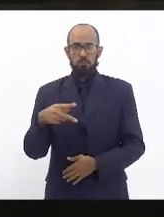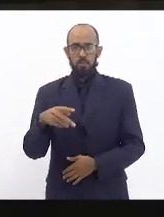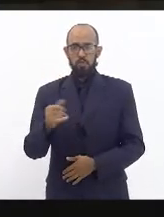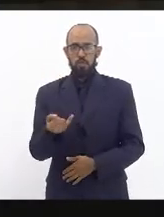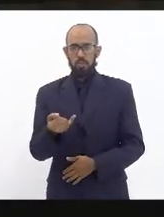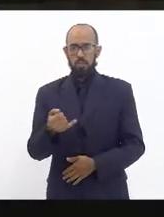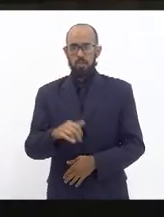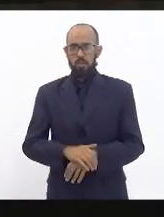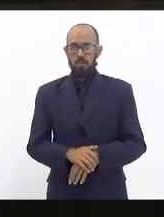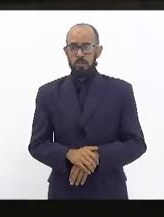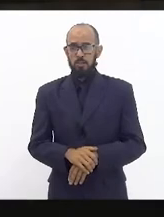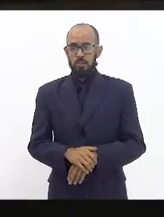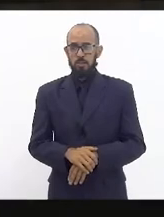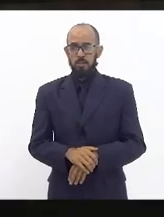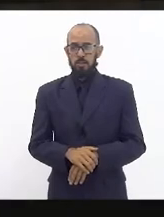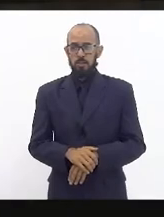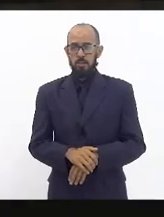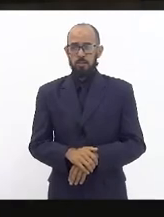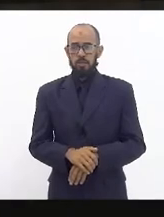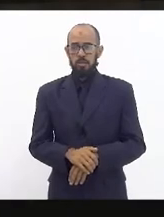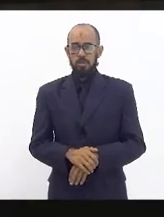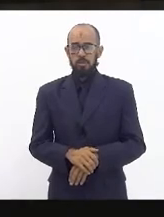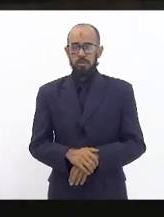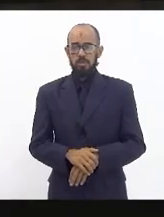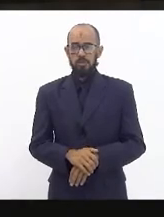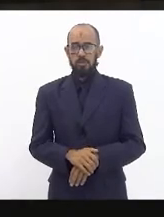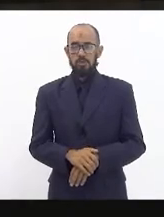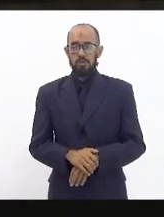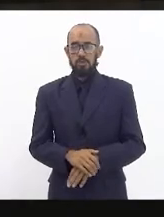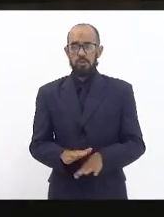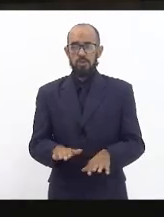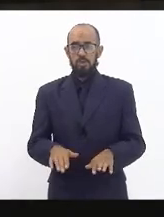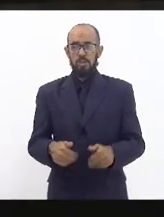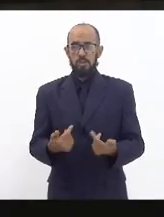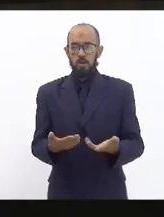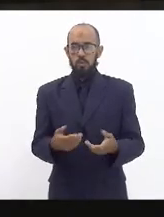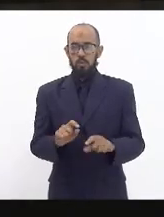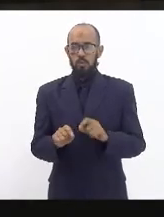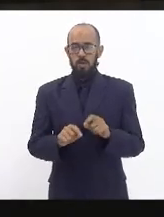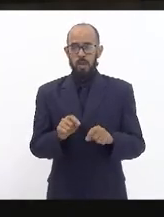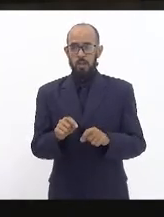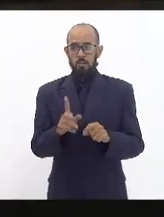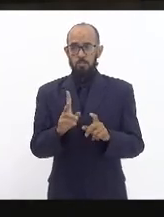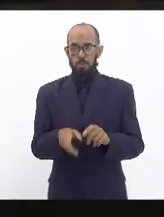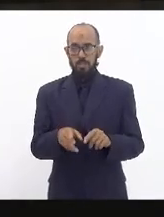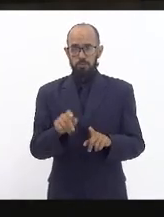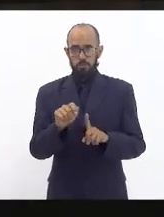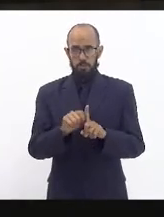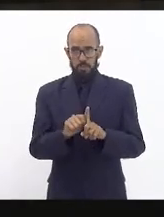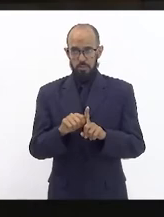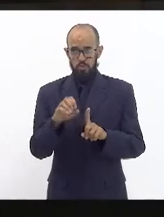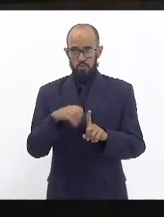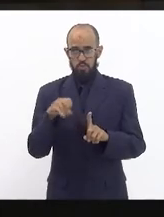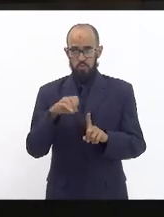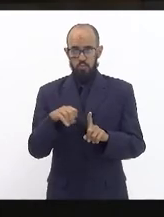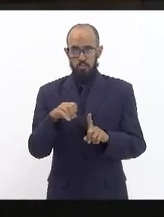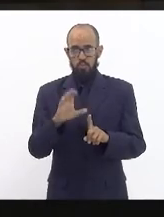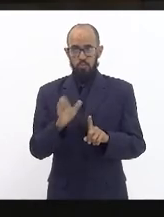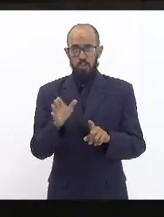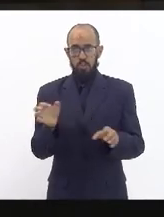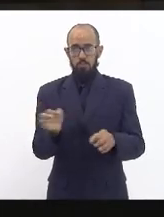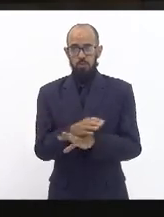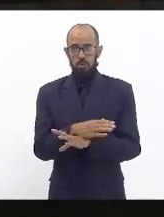em outubro de 21 duas empresas se apresentam quando chega no mesmo mês de outubro já estão com o CNPJ